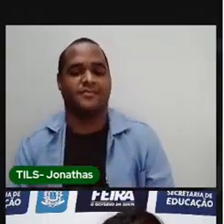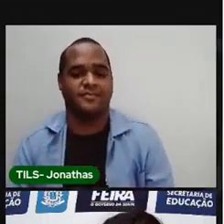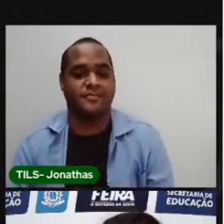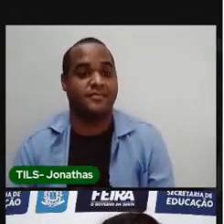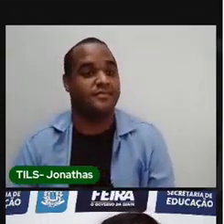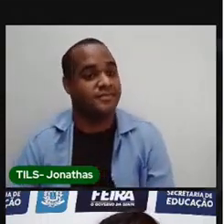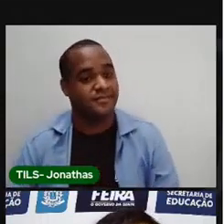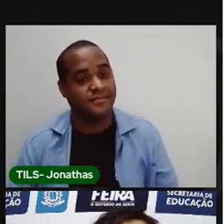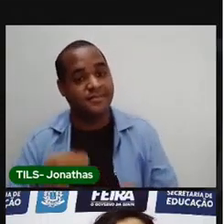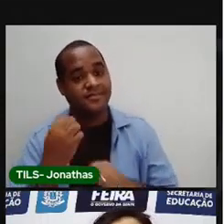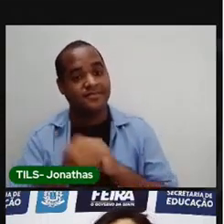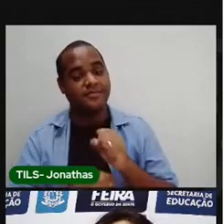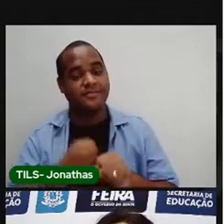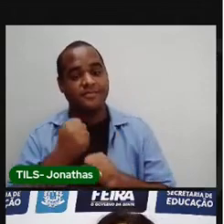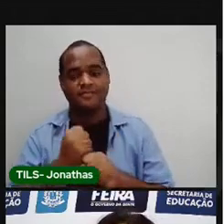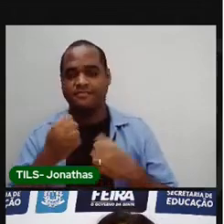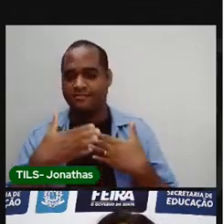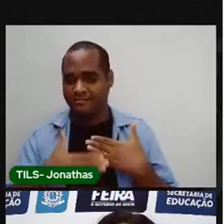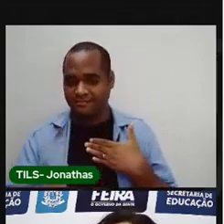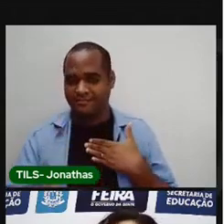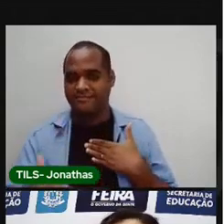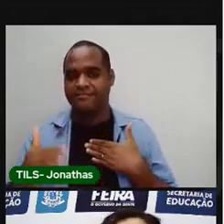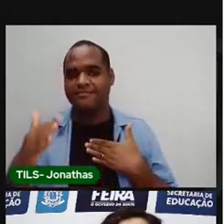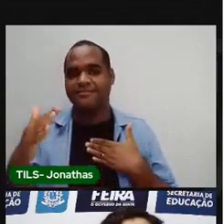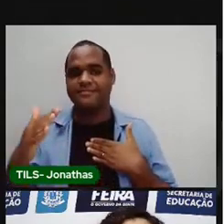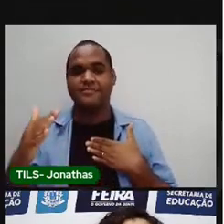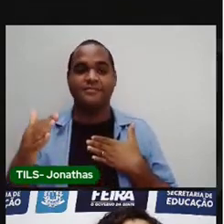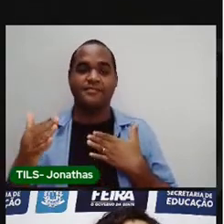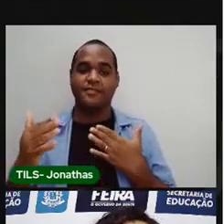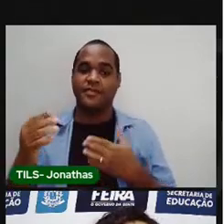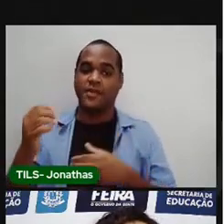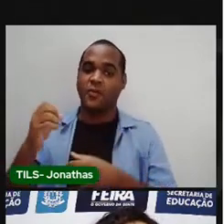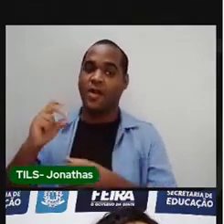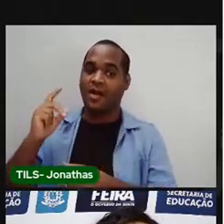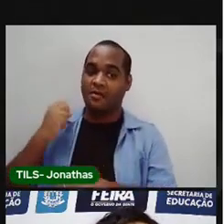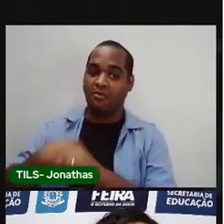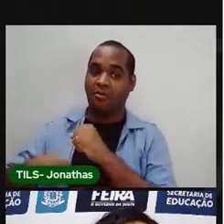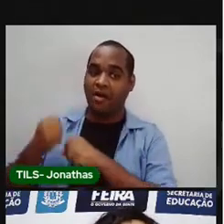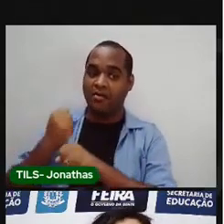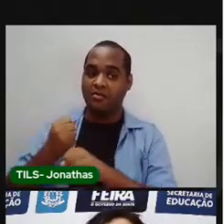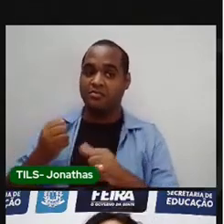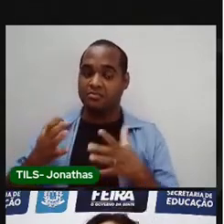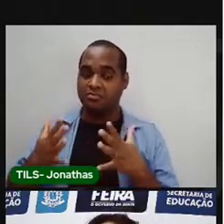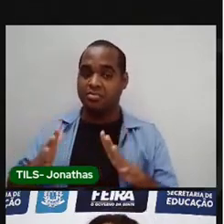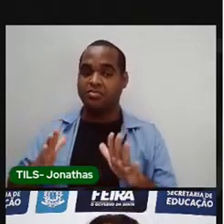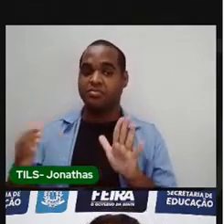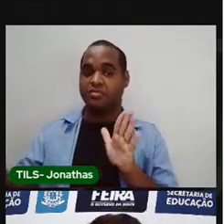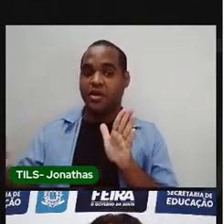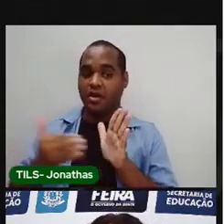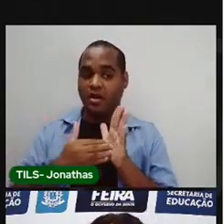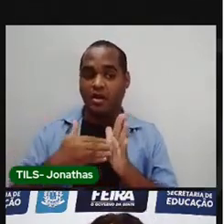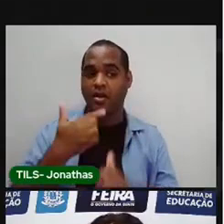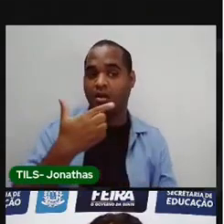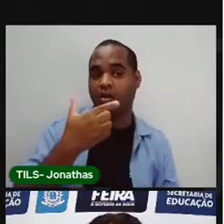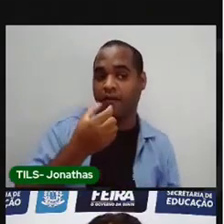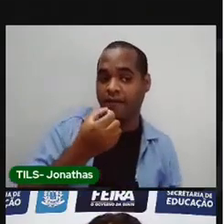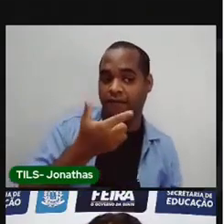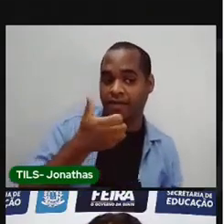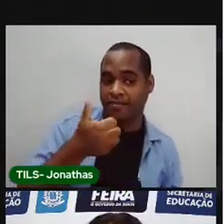Quantos anos se passaram? Do ano que você nasceu. Até 2021.